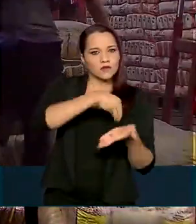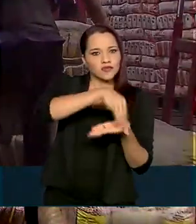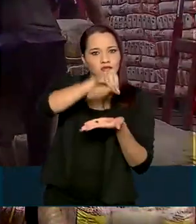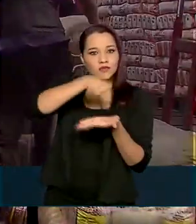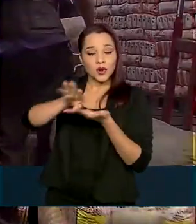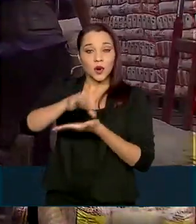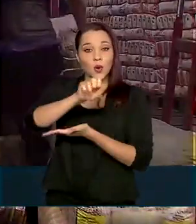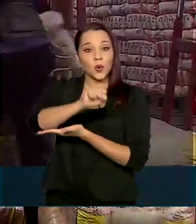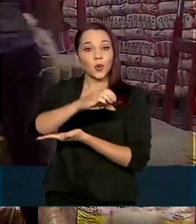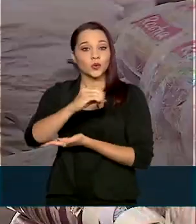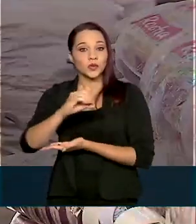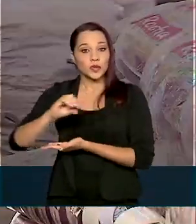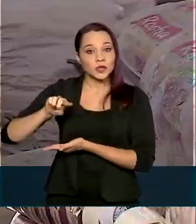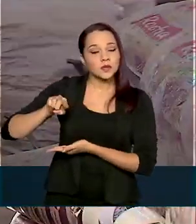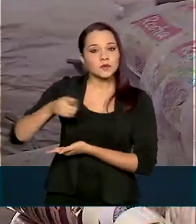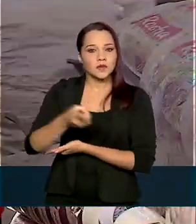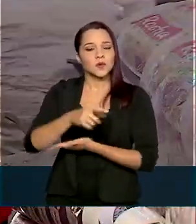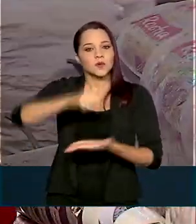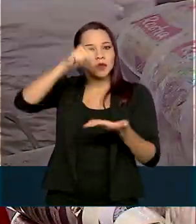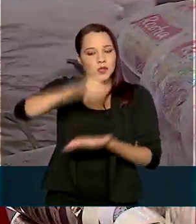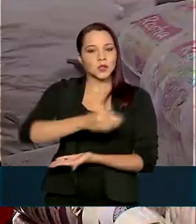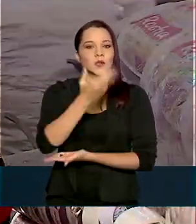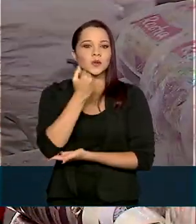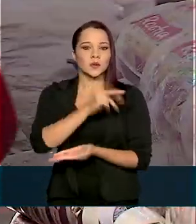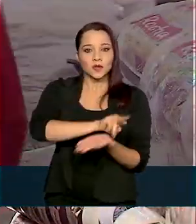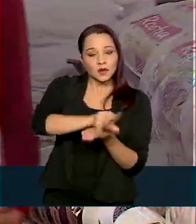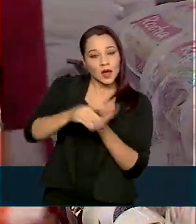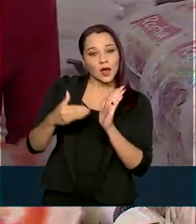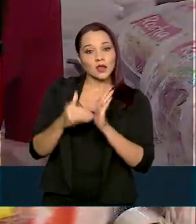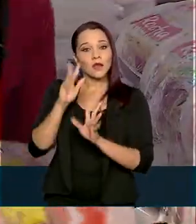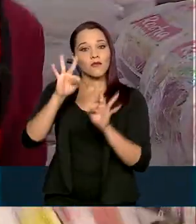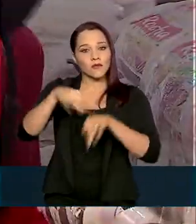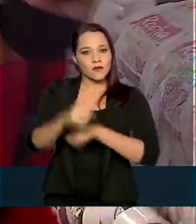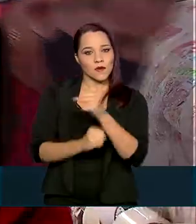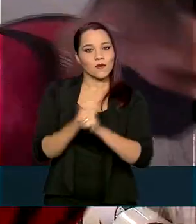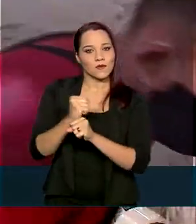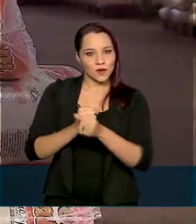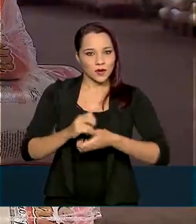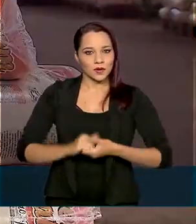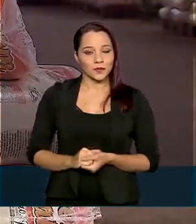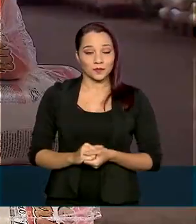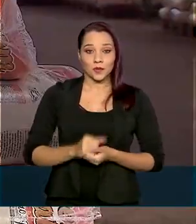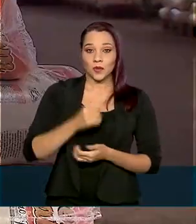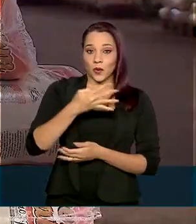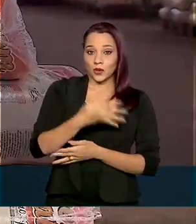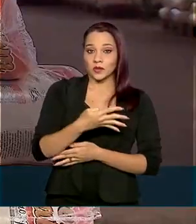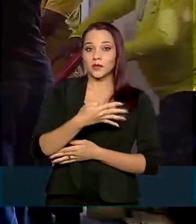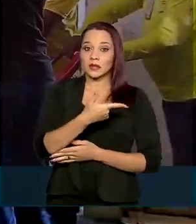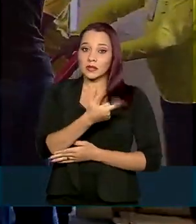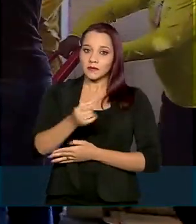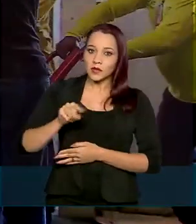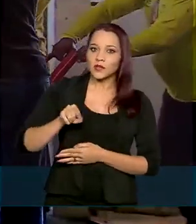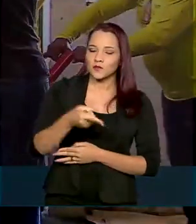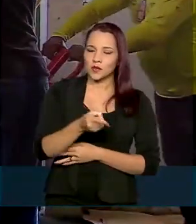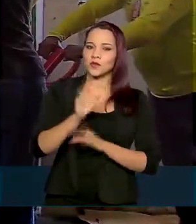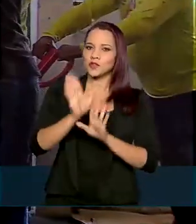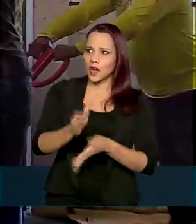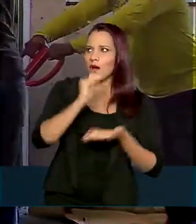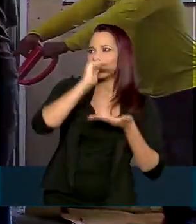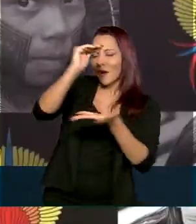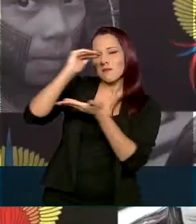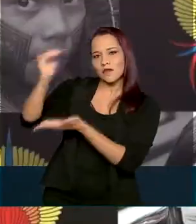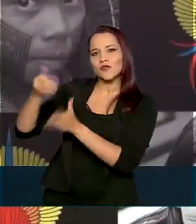cerca de 800 mil cestas básicas até o final do ano. 420 mil já foram